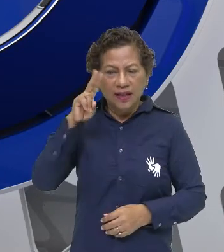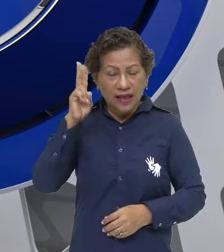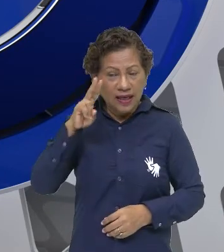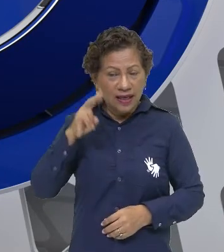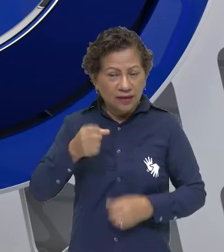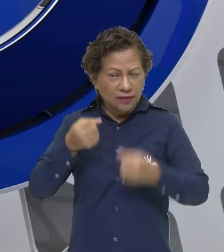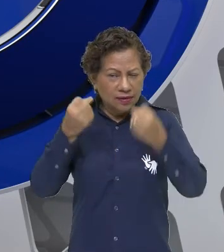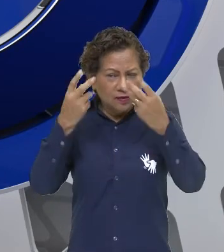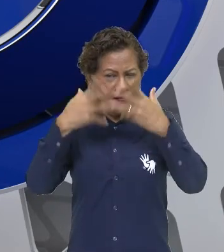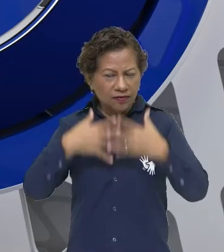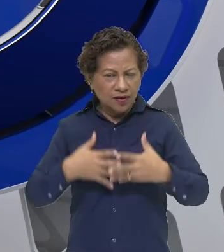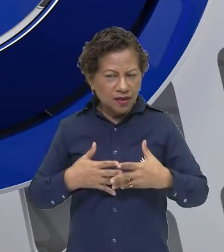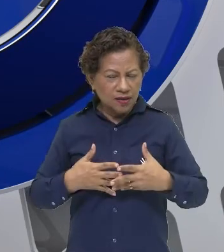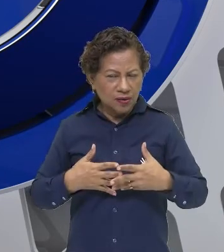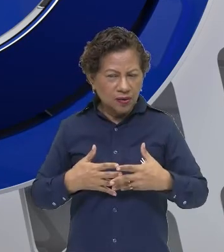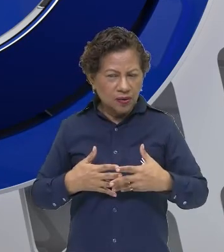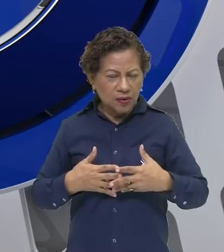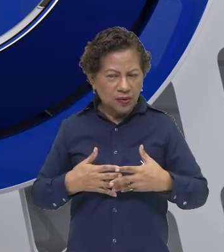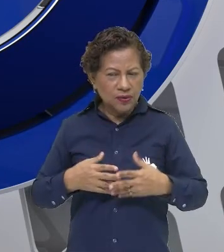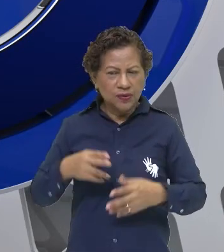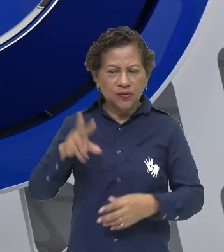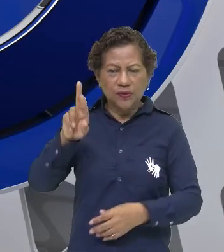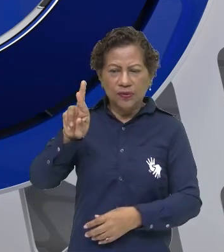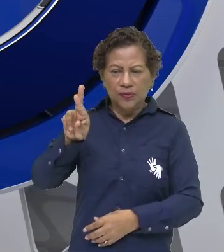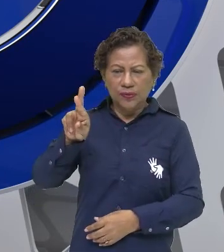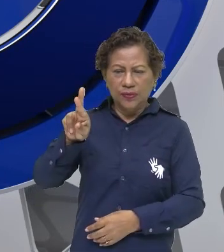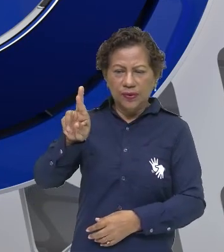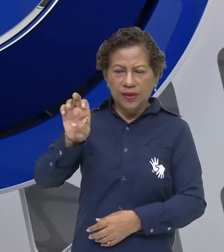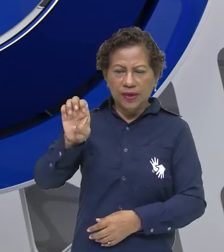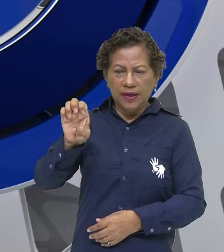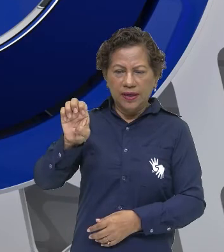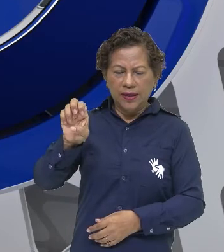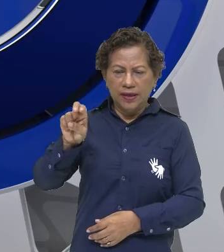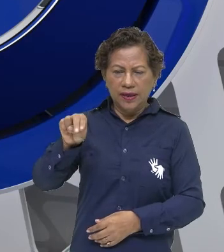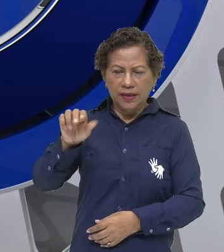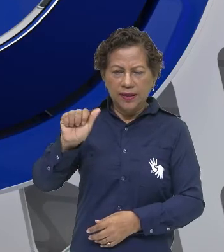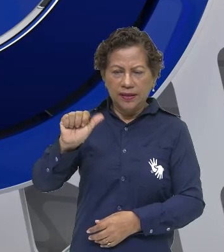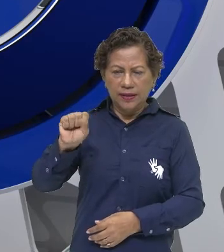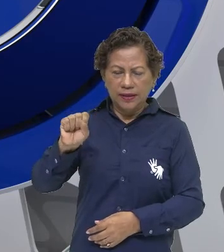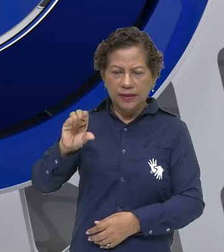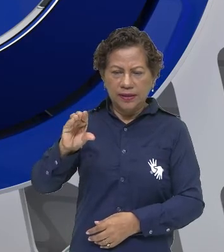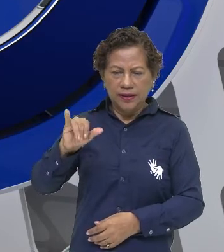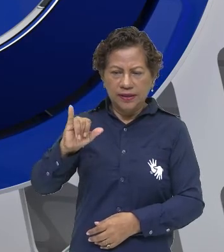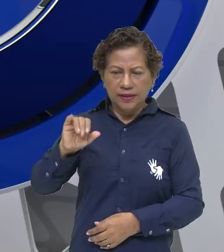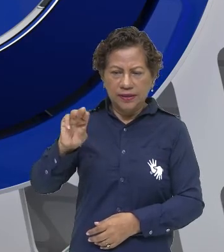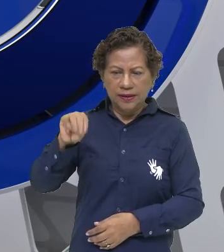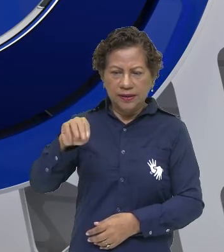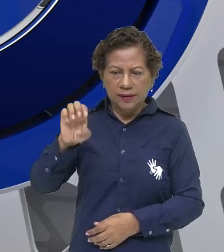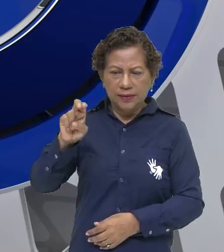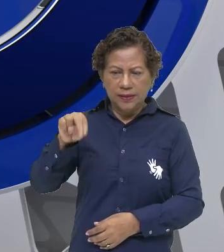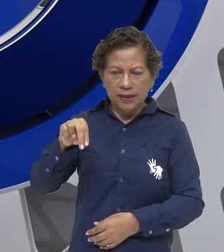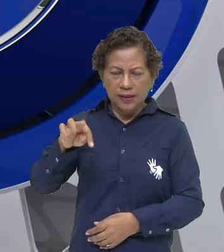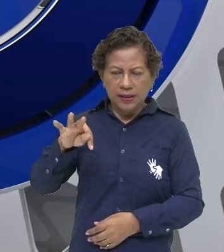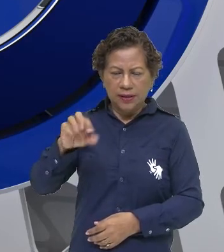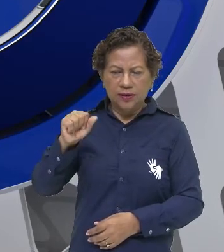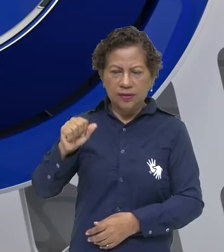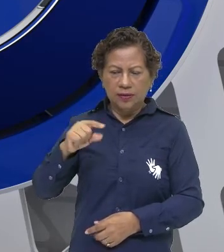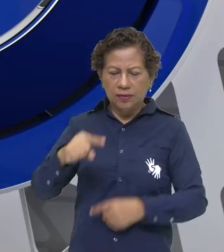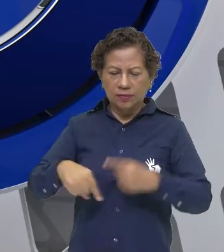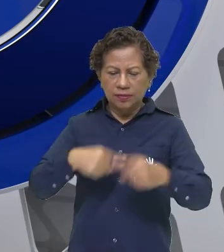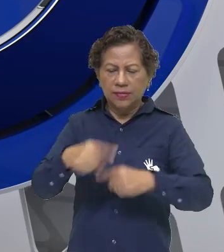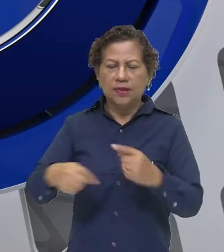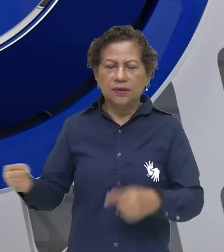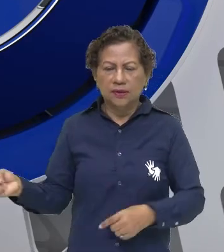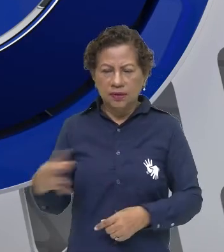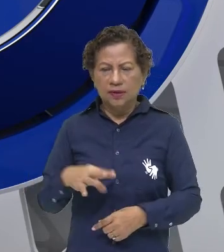Renascimento? Certo? O Renascimento antes não existia perspectiva. O Renascimento vai utilizar